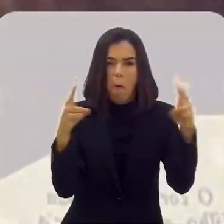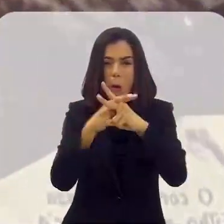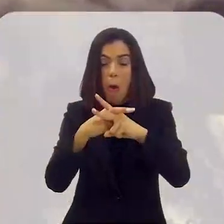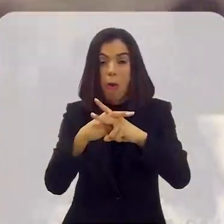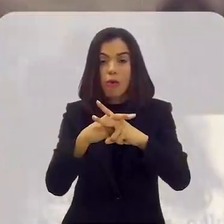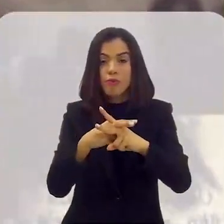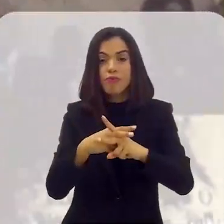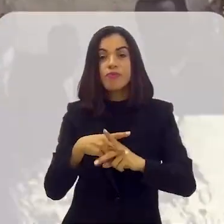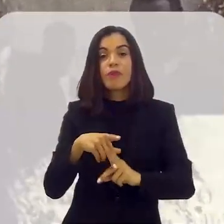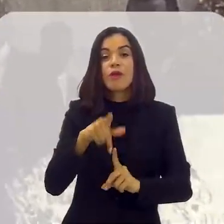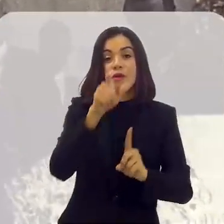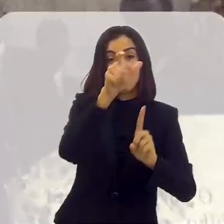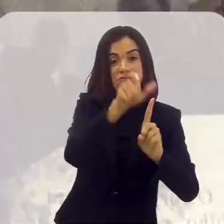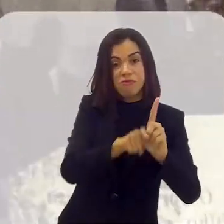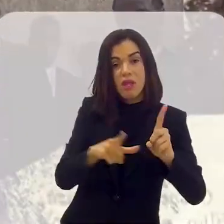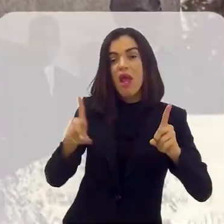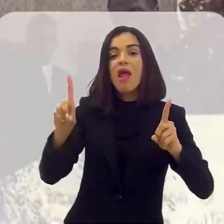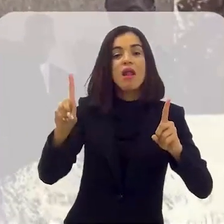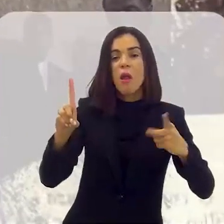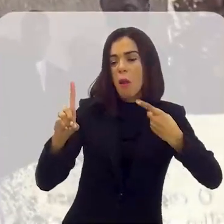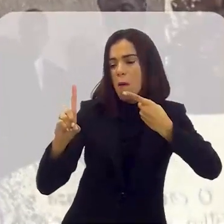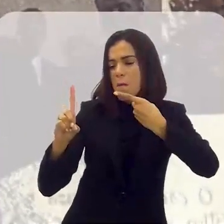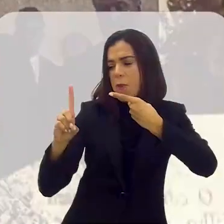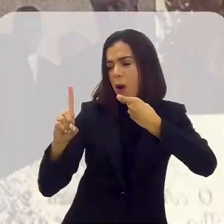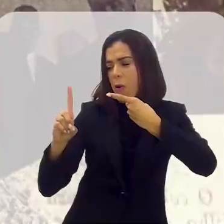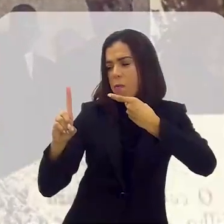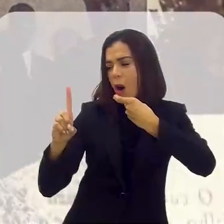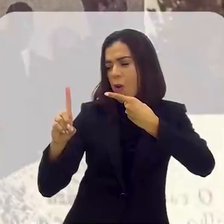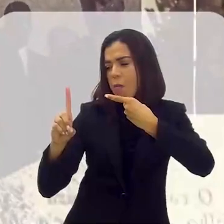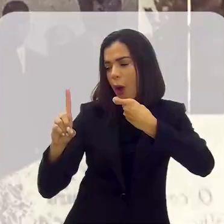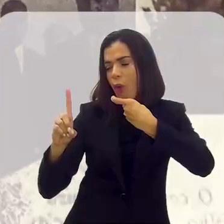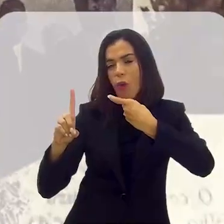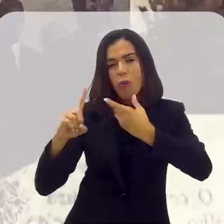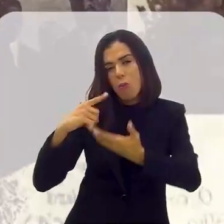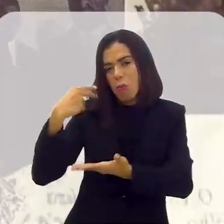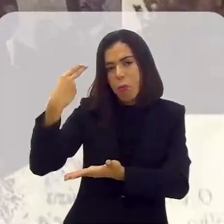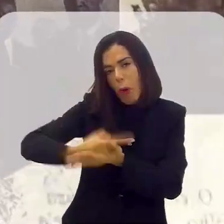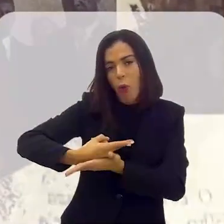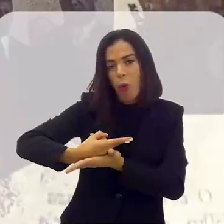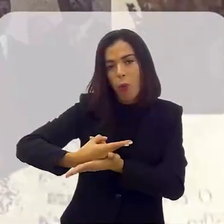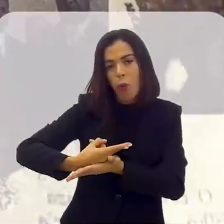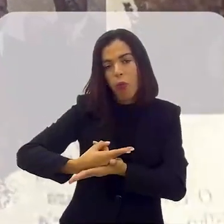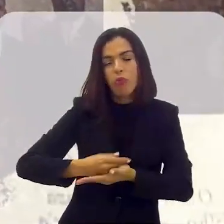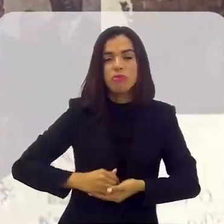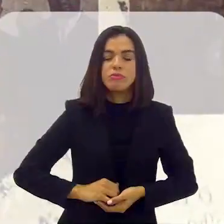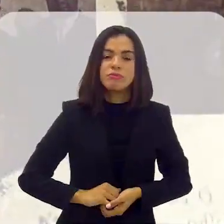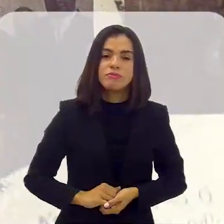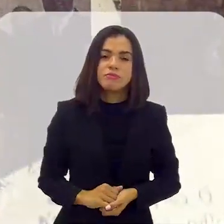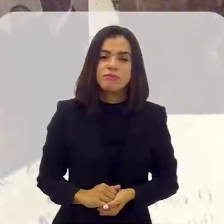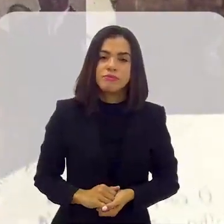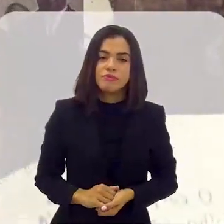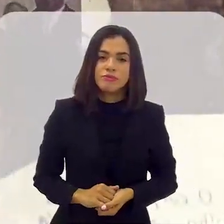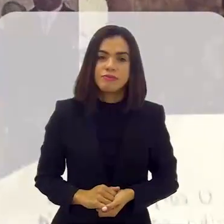Souza Filho. Então, o Ildefonso atirou no Souza Filho, assassinando-o aqui dentro do interior do Palácio.